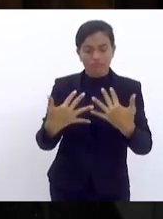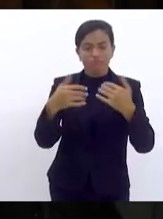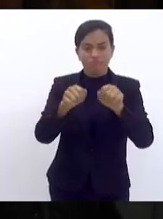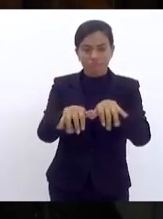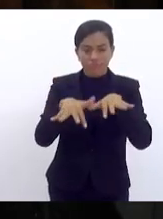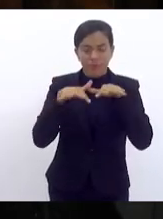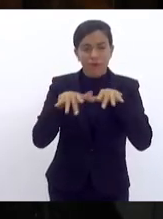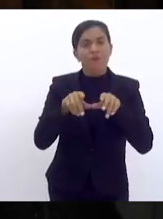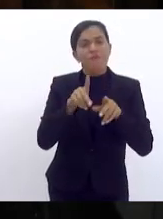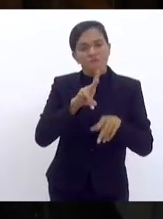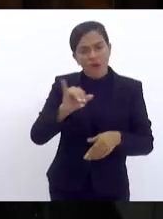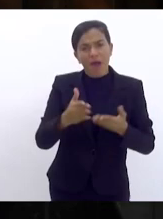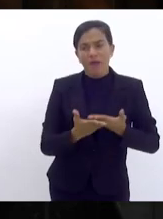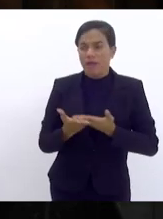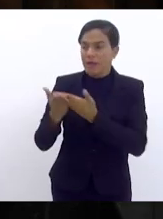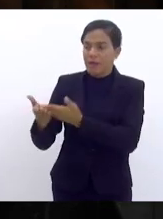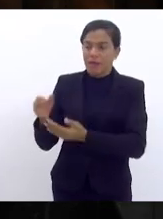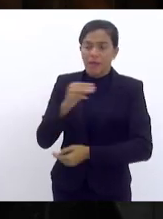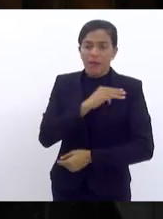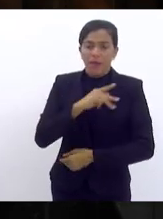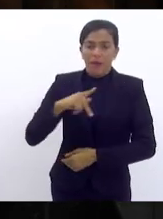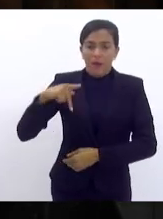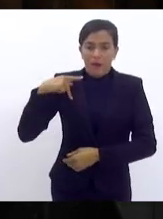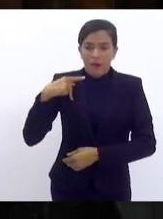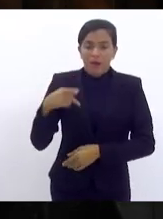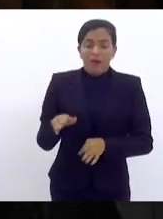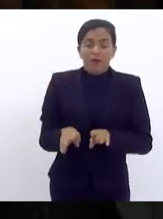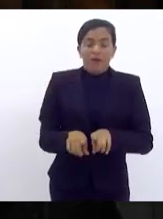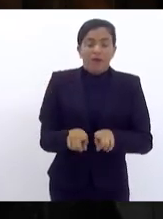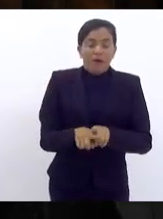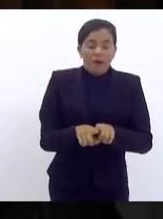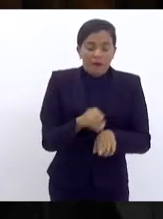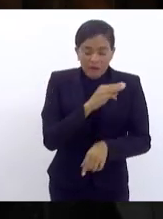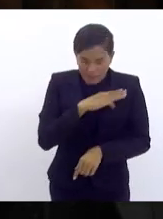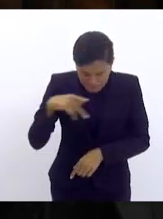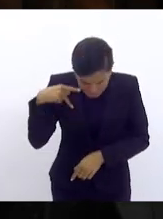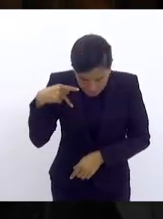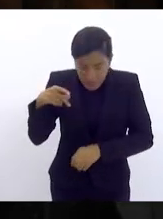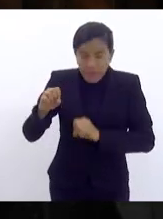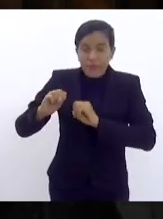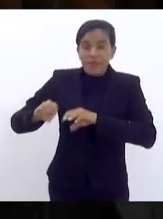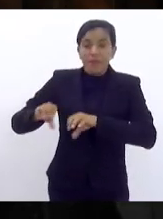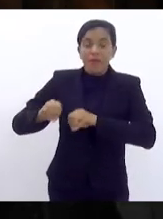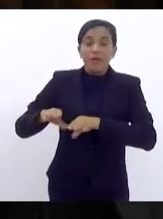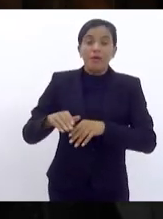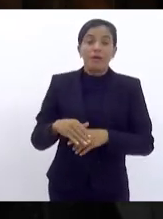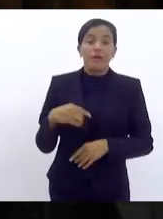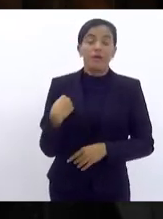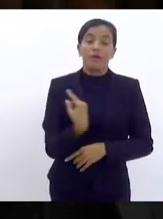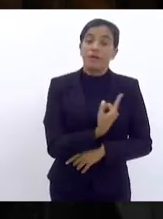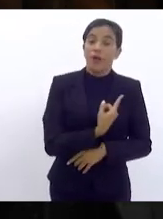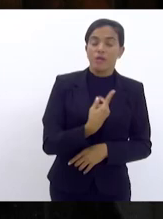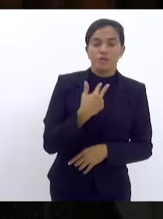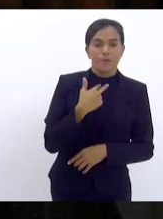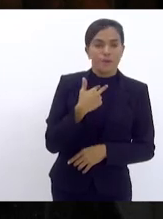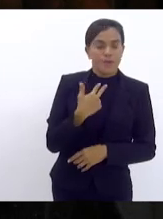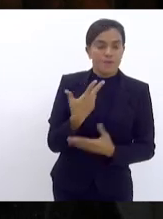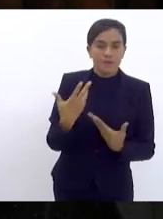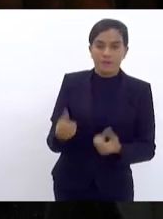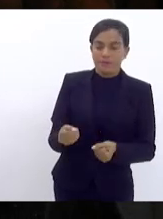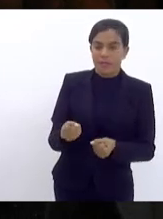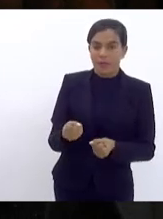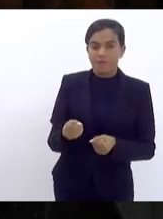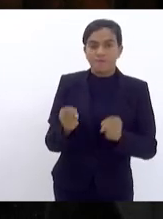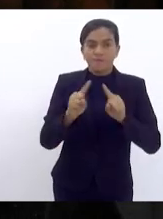Ministério Público do Trabalho, ao Ministério Público da Educação porque nós não podemos permitir que